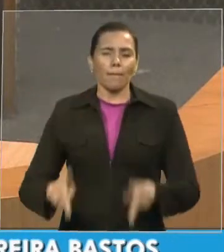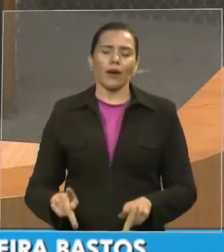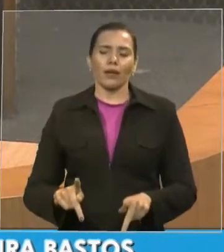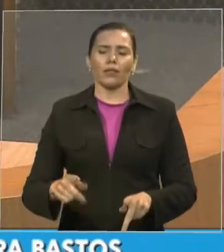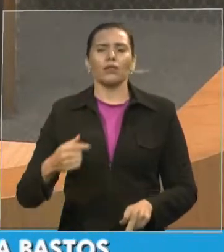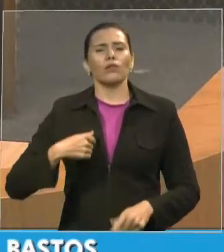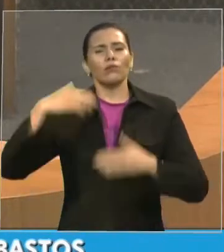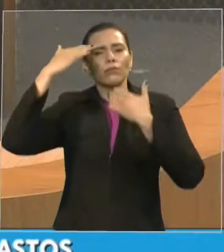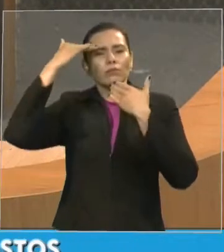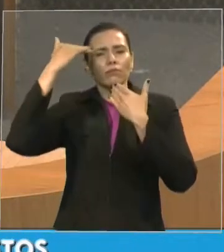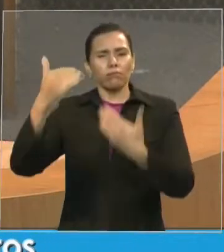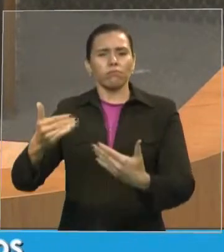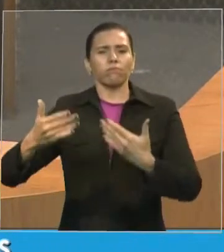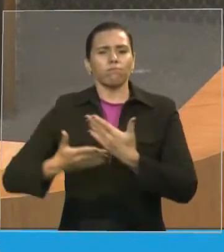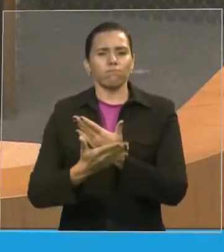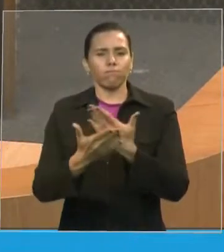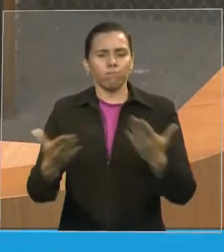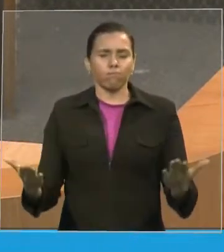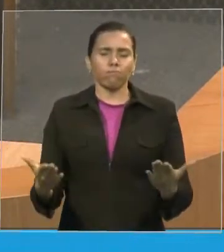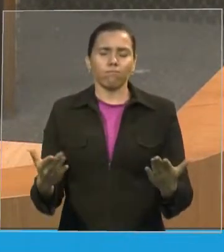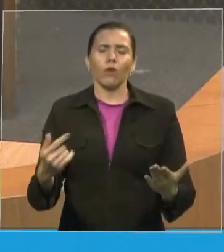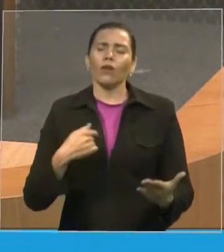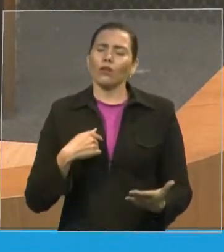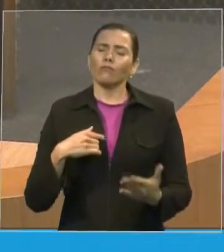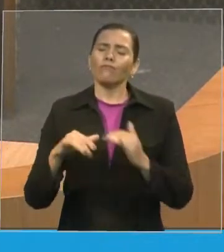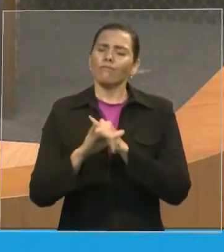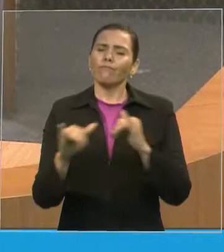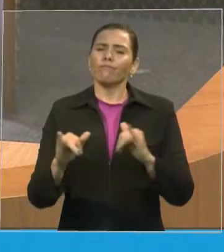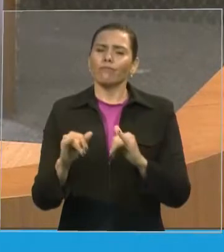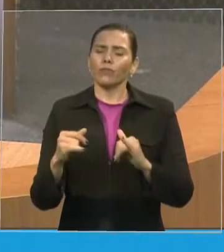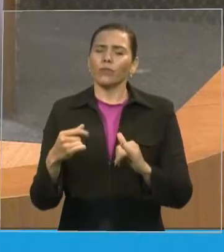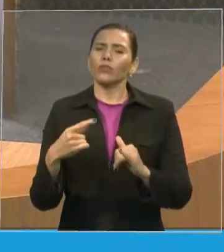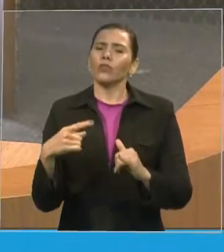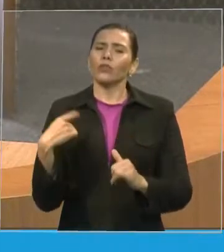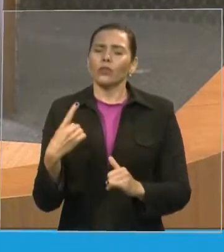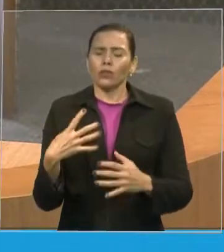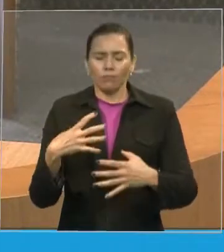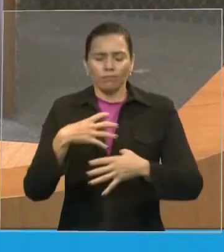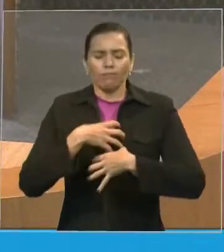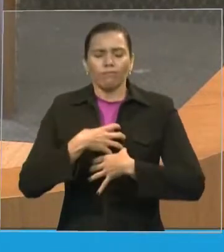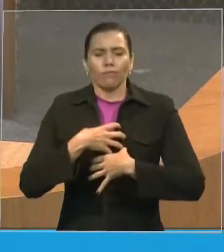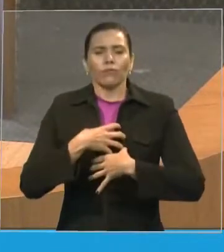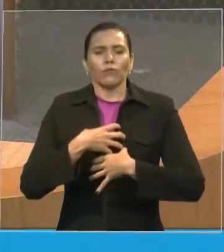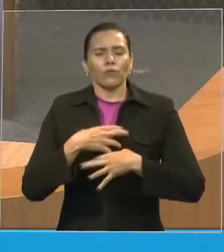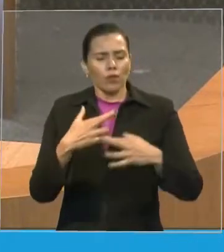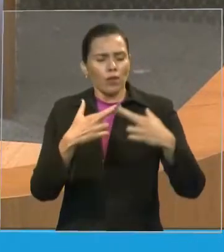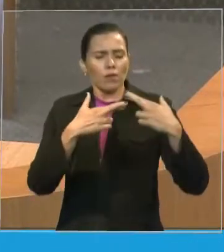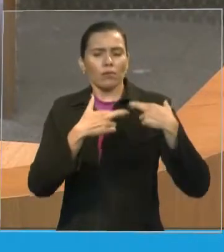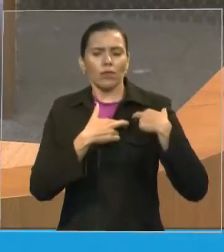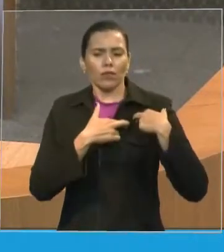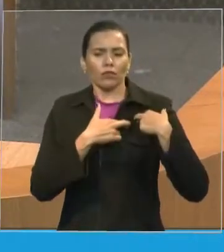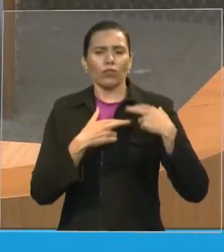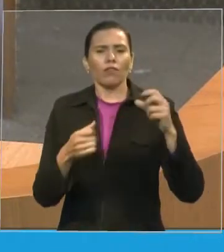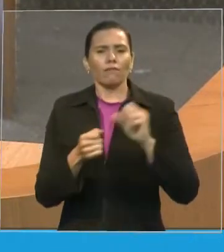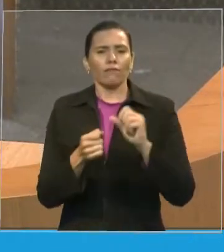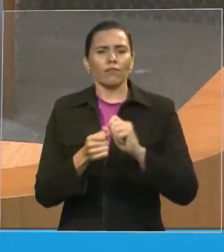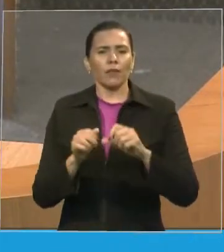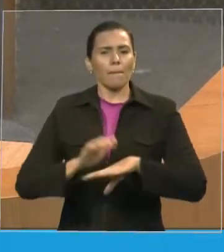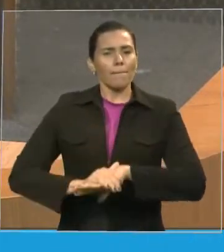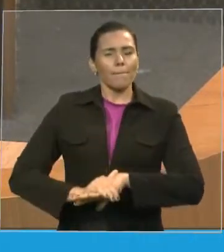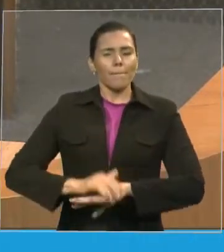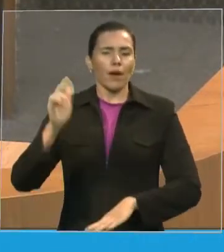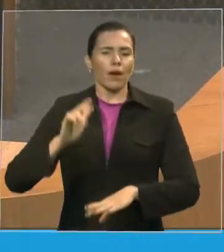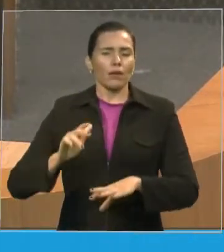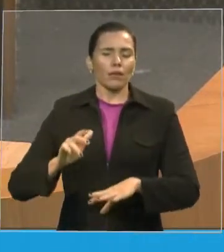responsabilizados por essa distinção, a fazer um pouco mais. Já outros